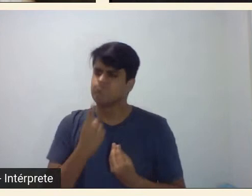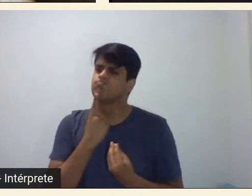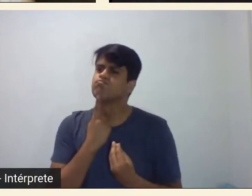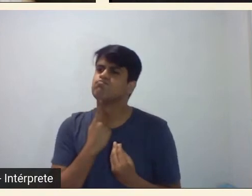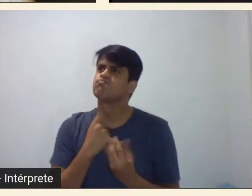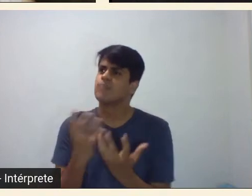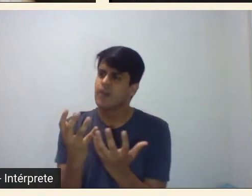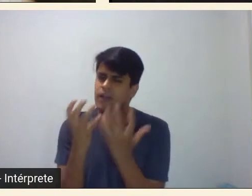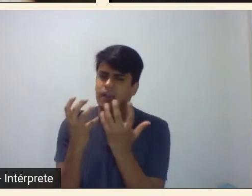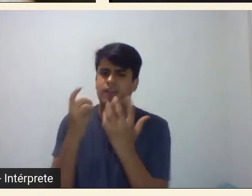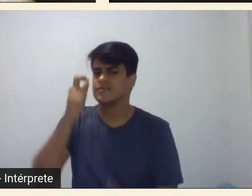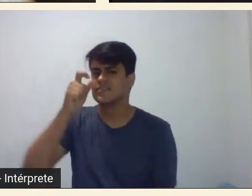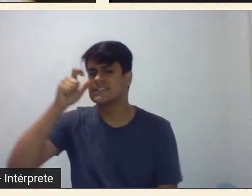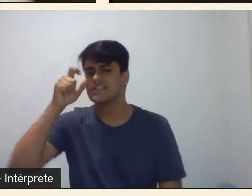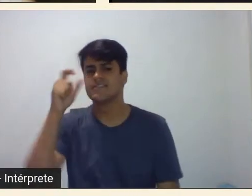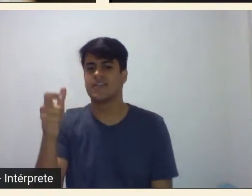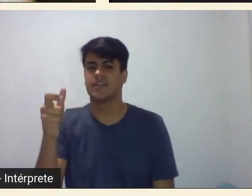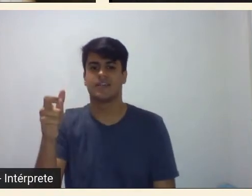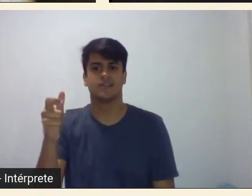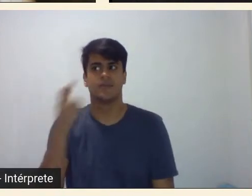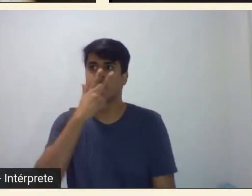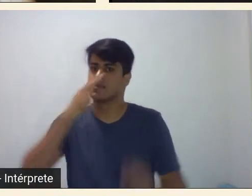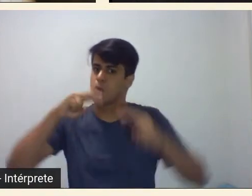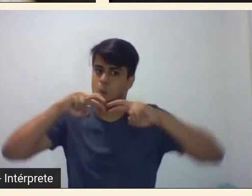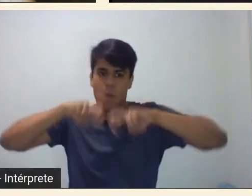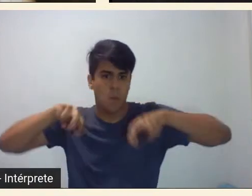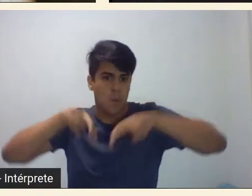mergulho tão tão profundo